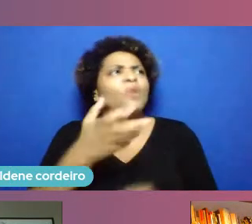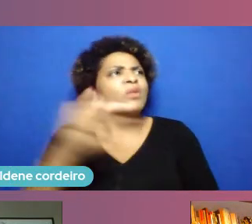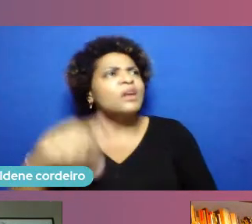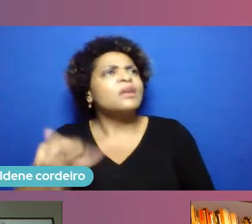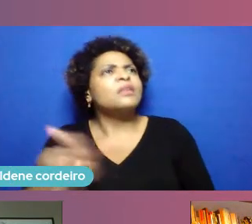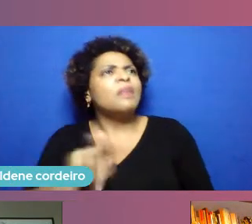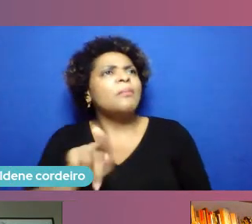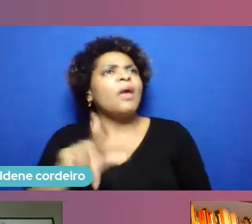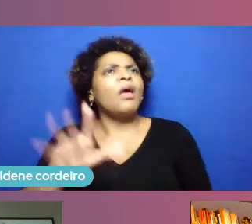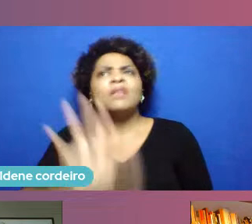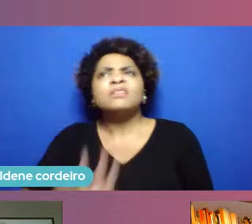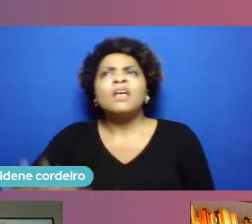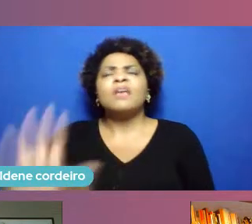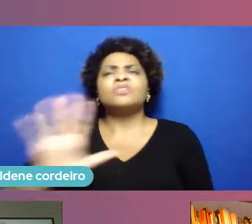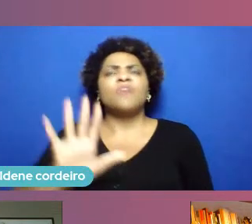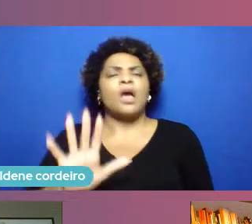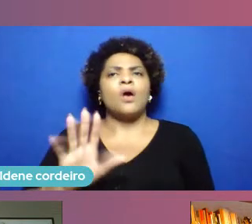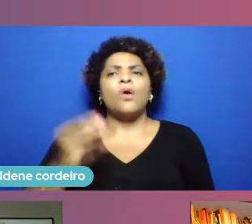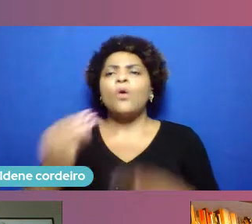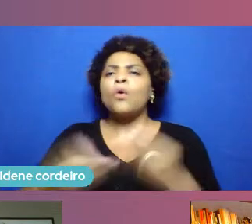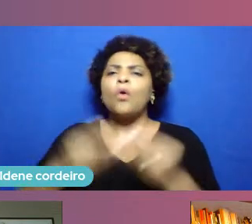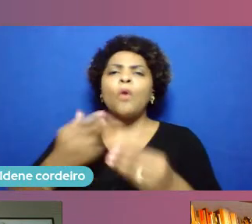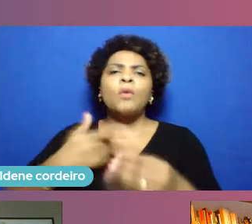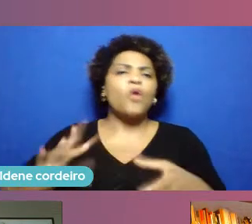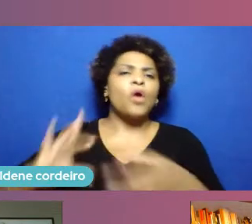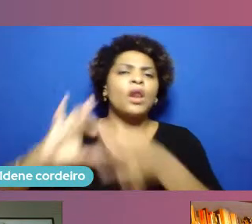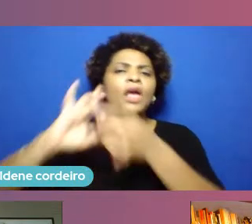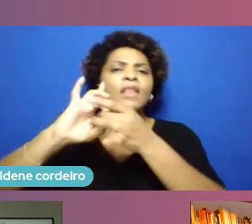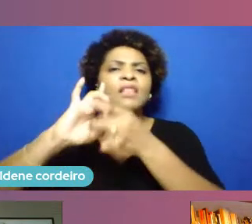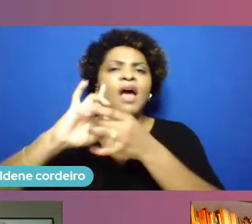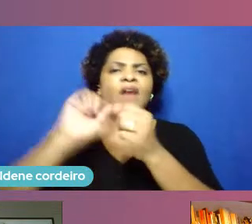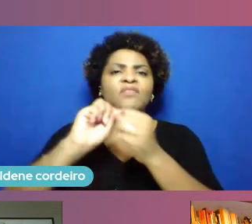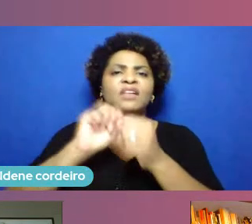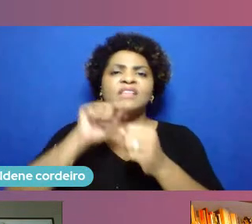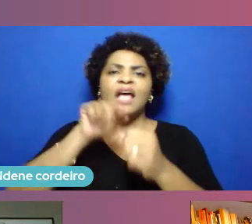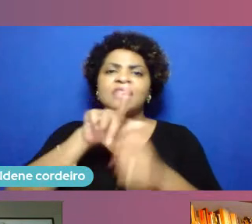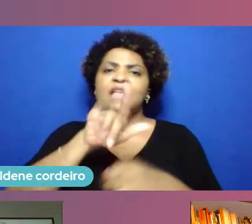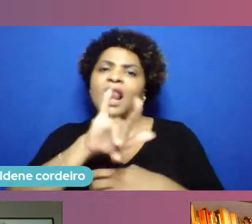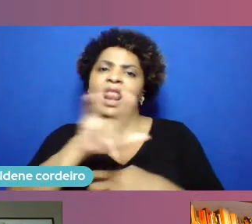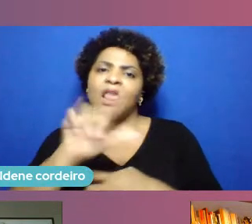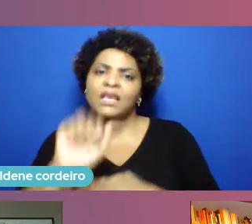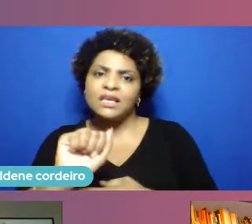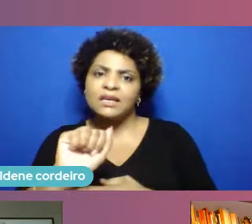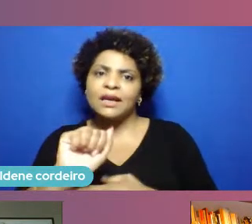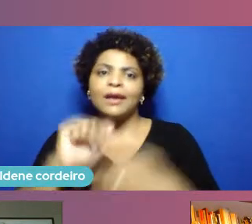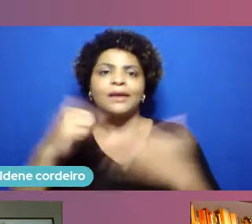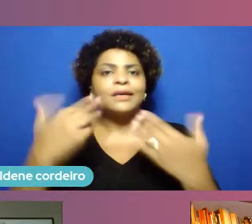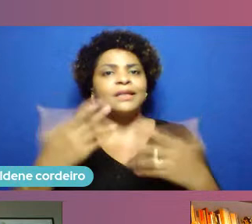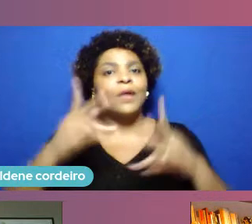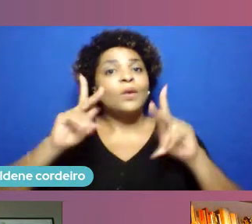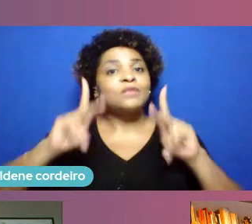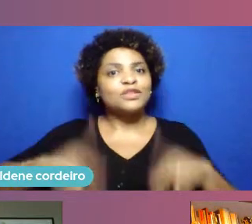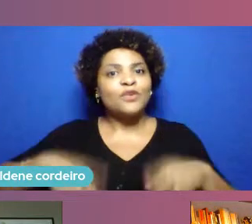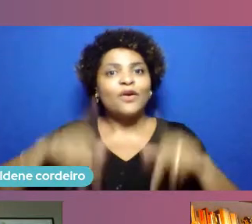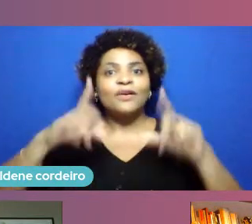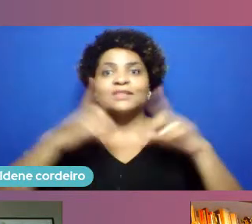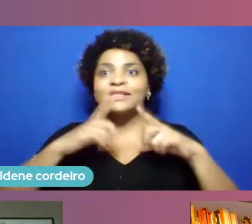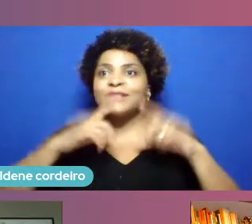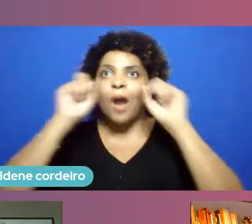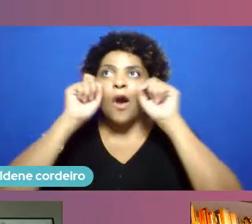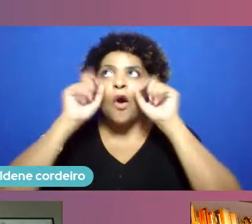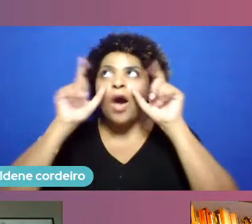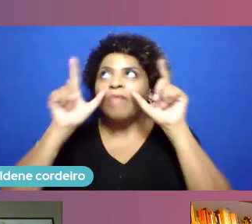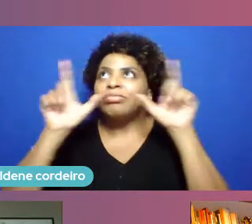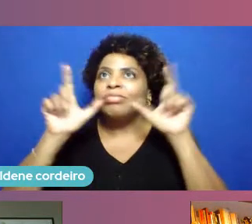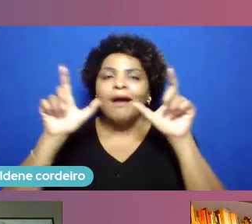como conectar como fazer liga então está tendo esse despertar e esse olhar conjunto das